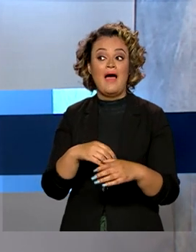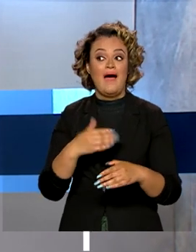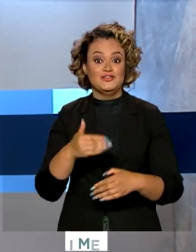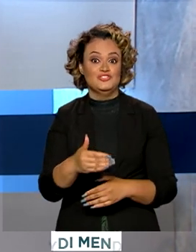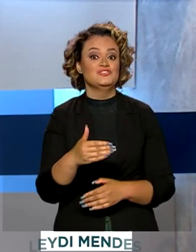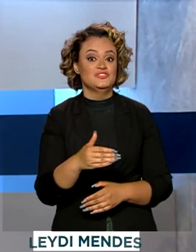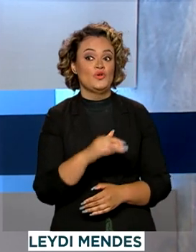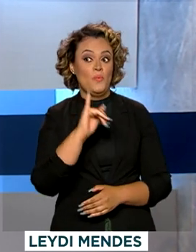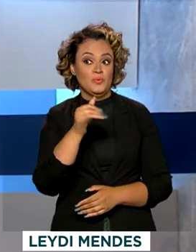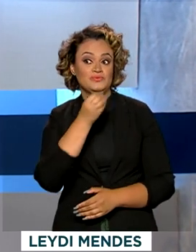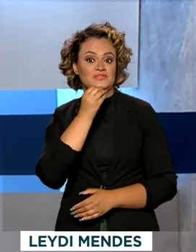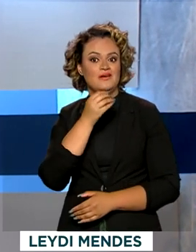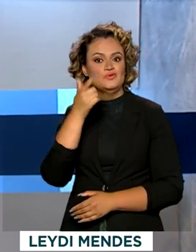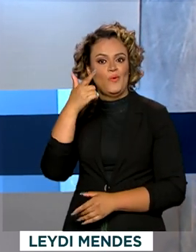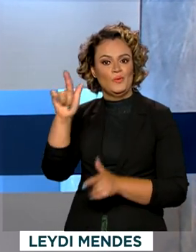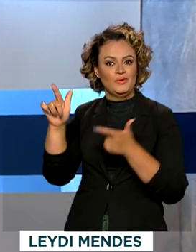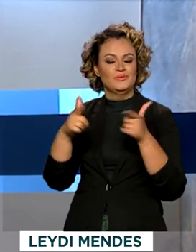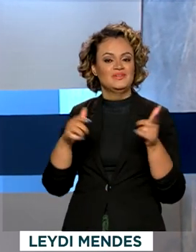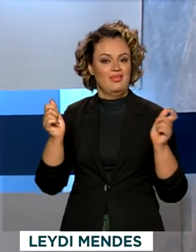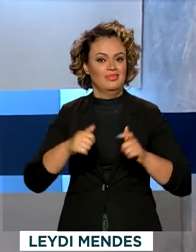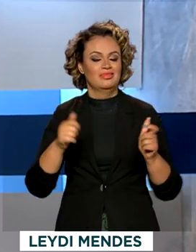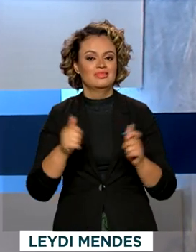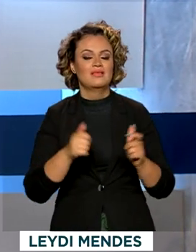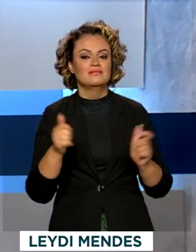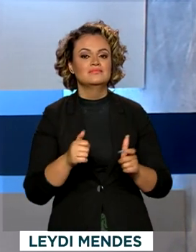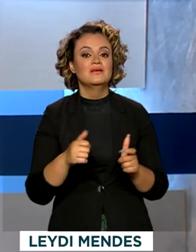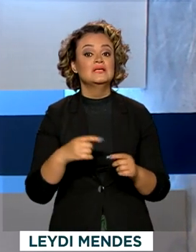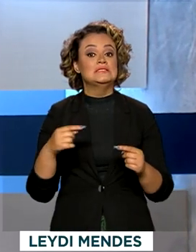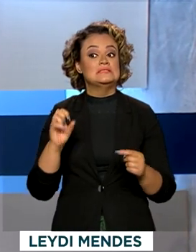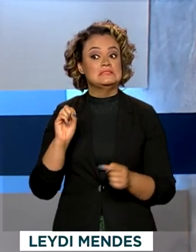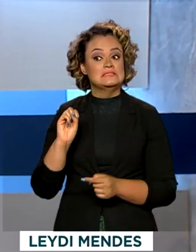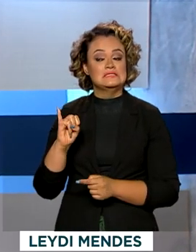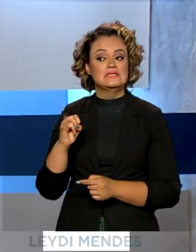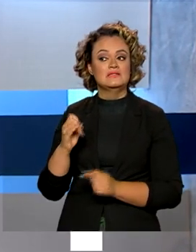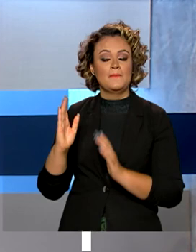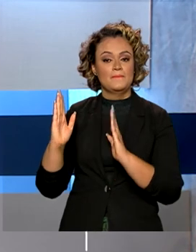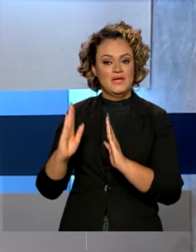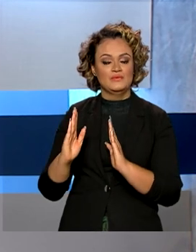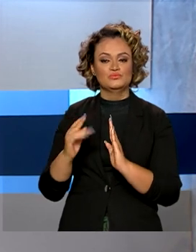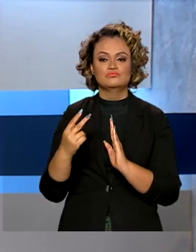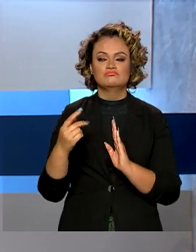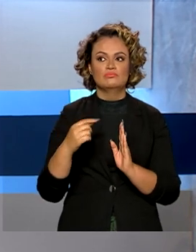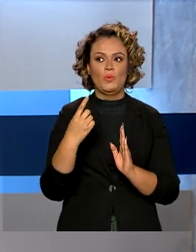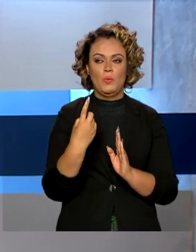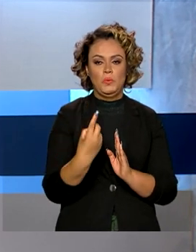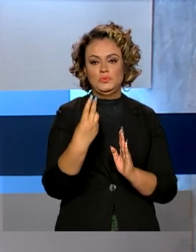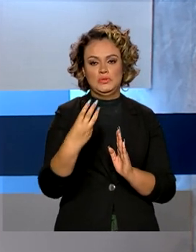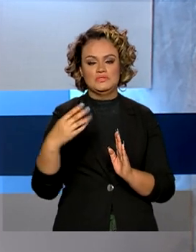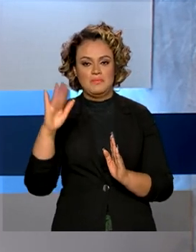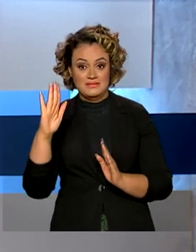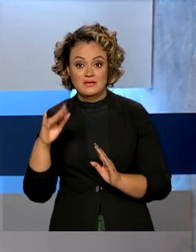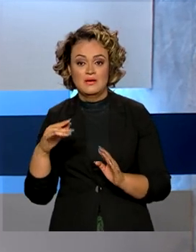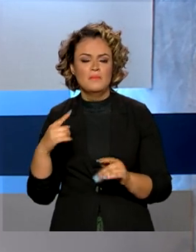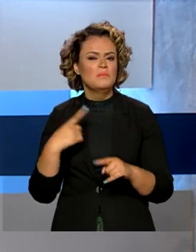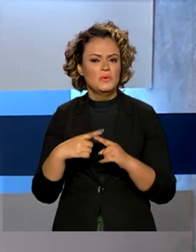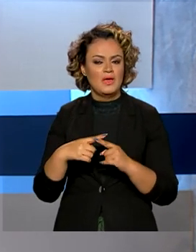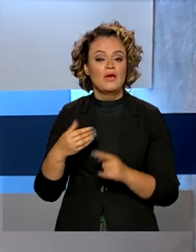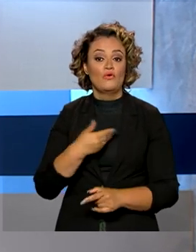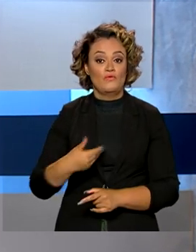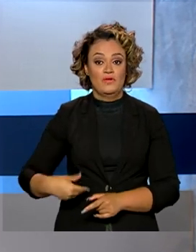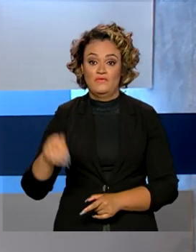chances de serem chamados em processos seletivos que têm mais de uma etapa. É que o governo federal ampliou a